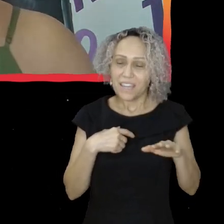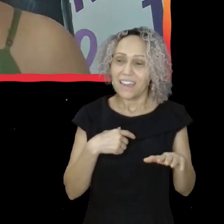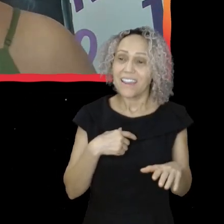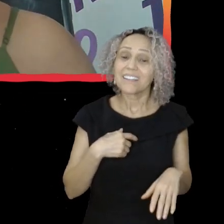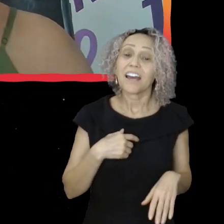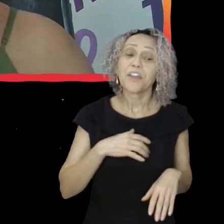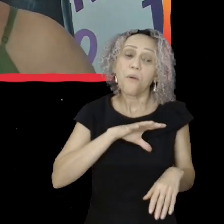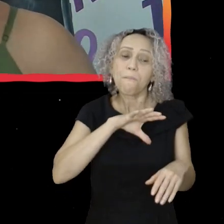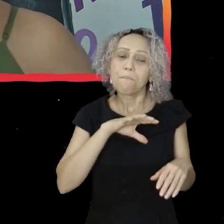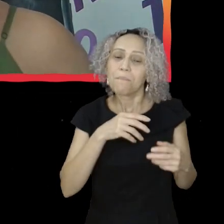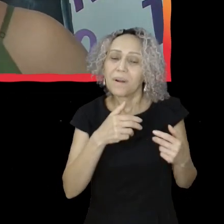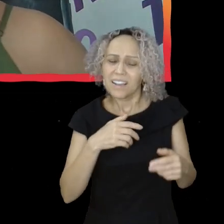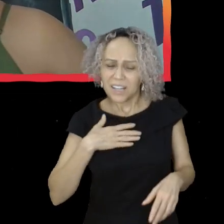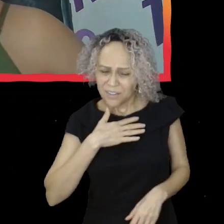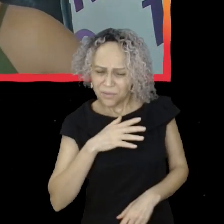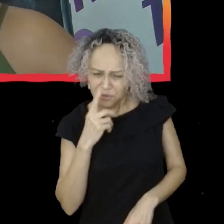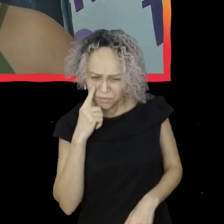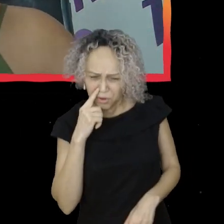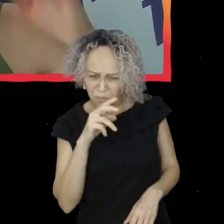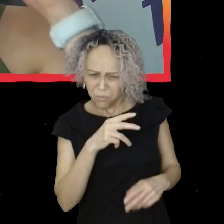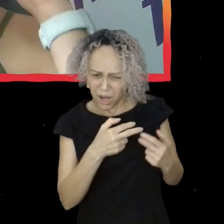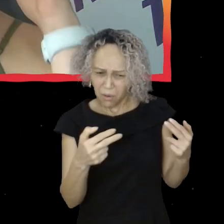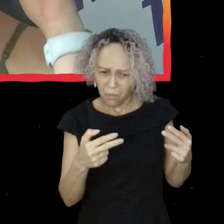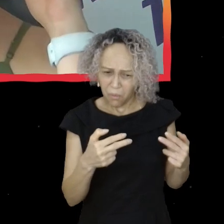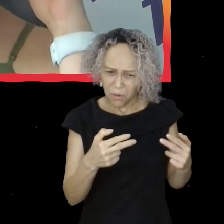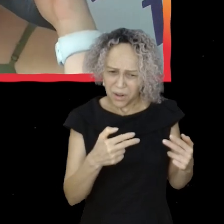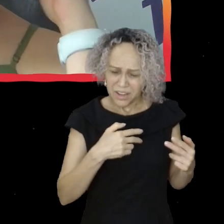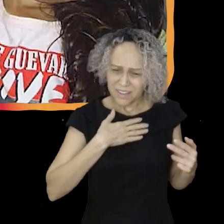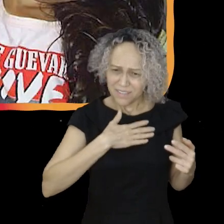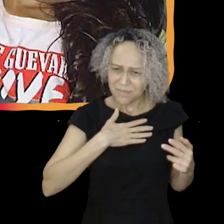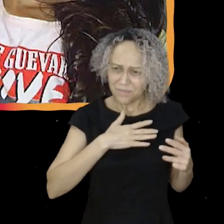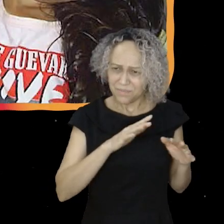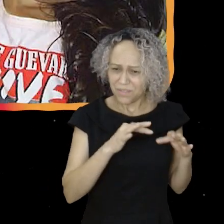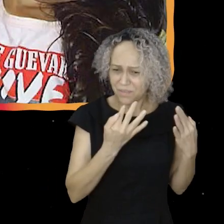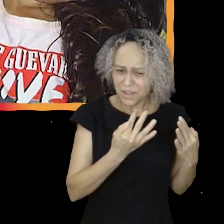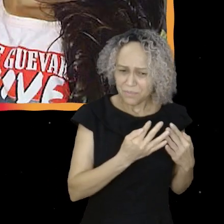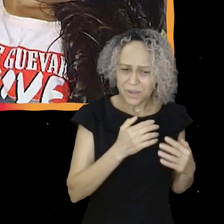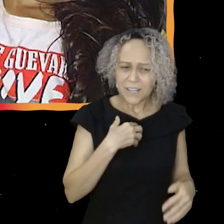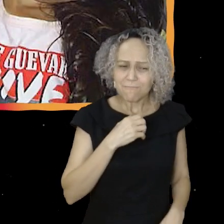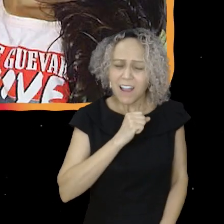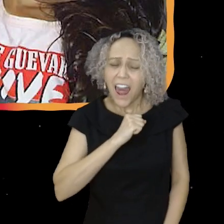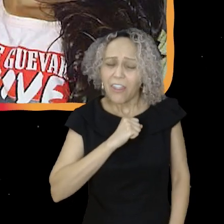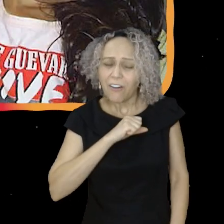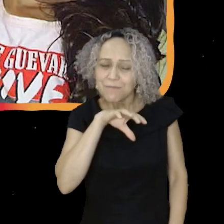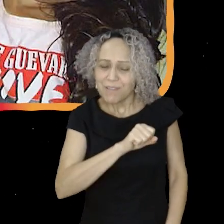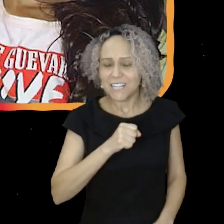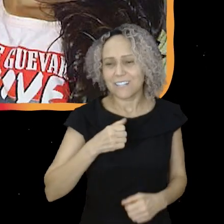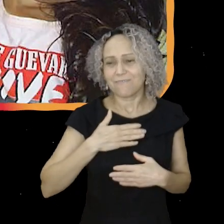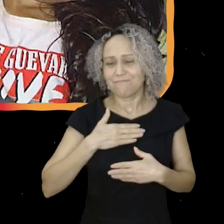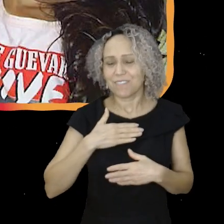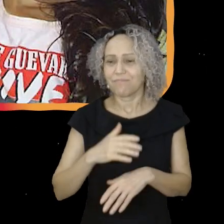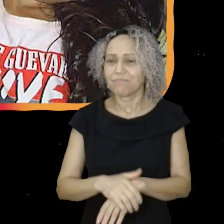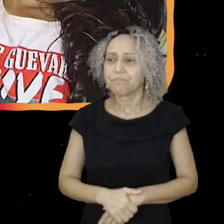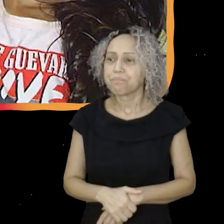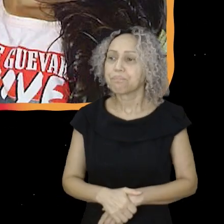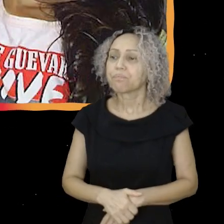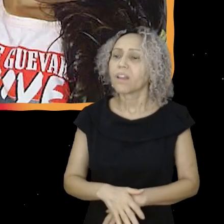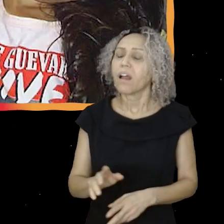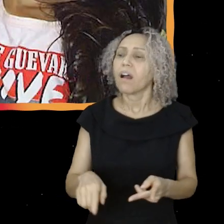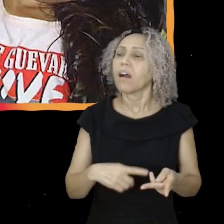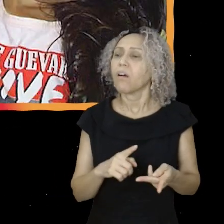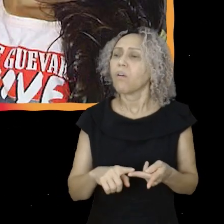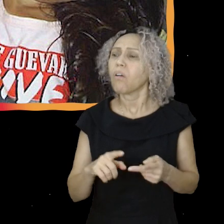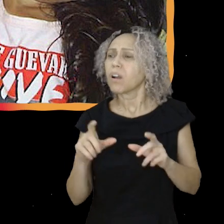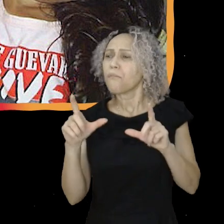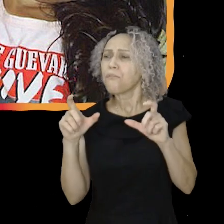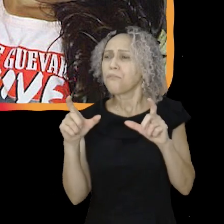dorei, peguei, é meu. Então, que ter uma vez, nessa, nessa eu tinha já uns sete,